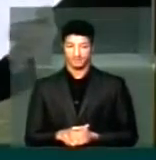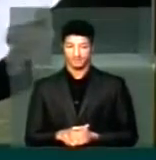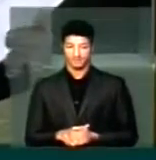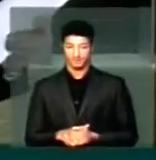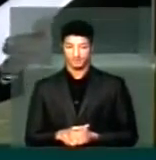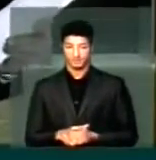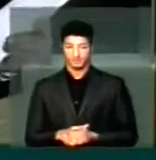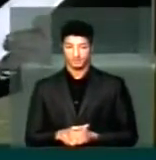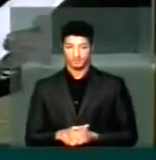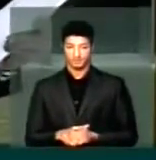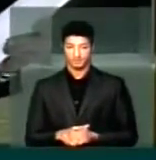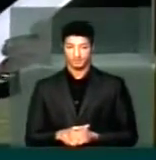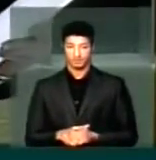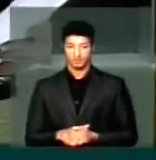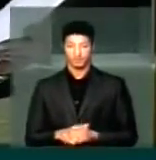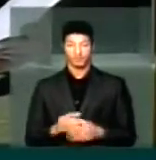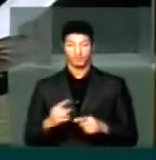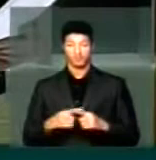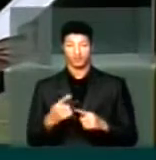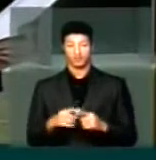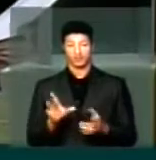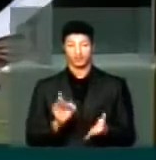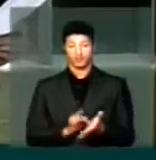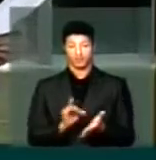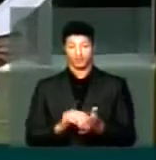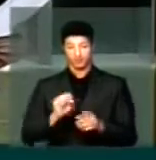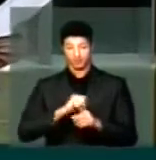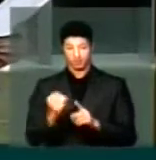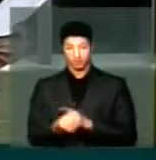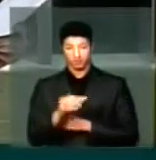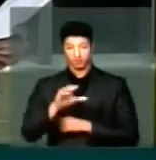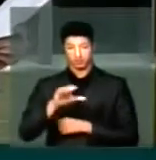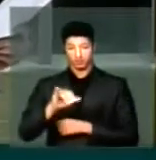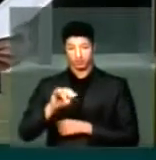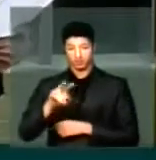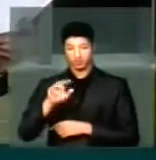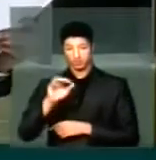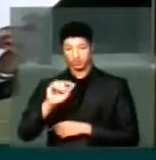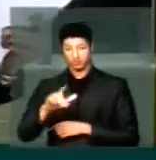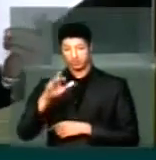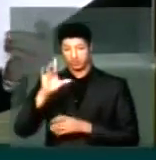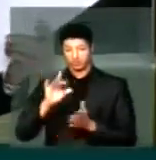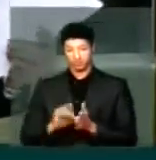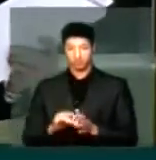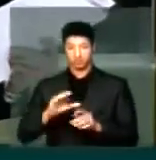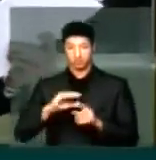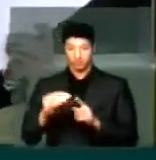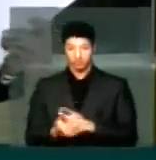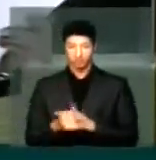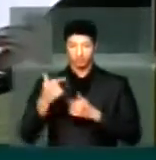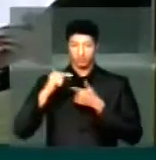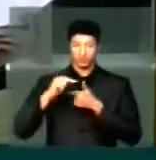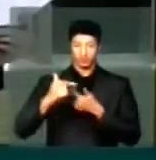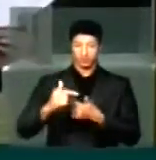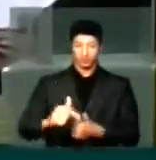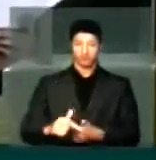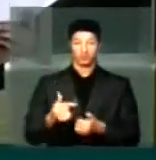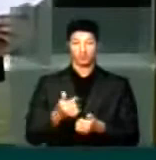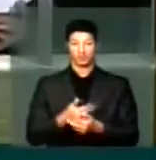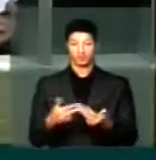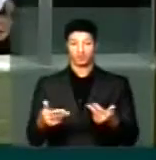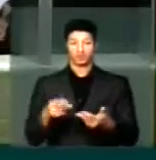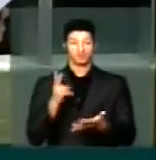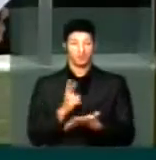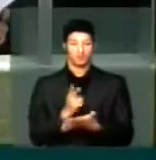vossa excelência, porque na verdade a sociedade civil, os cientistas, as comunidades tradicionais,